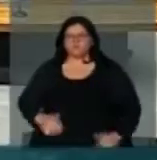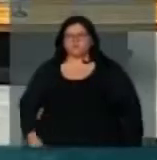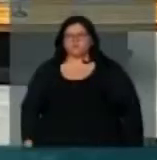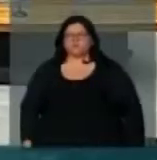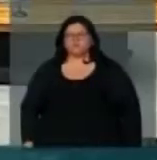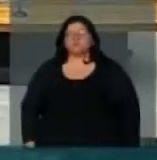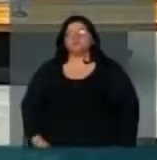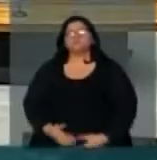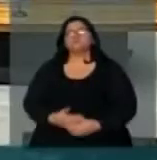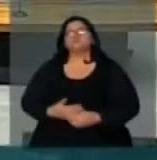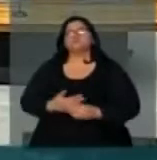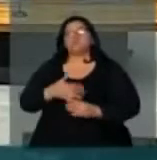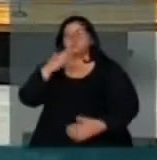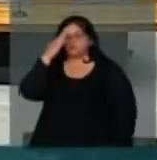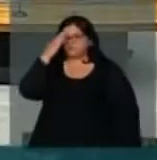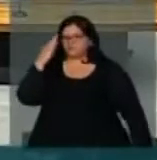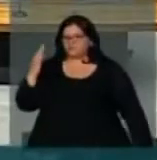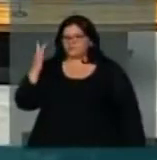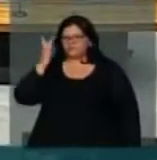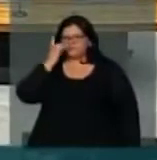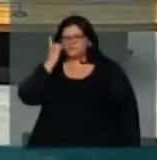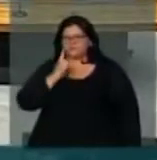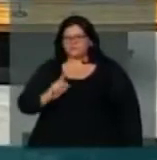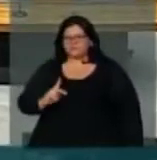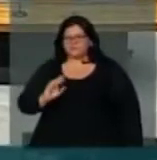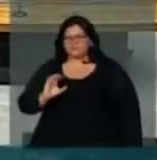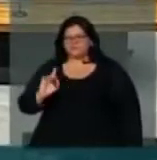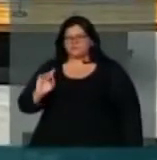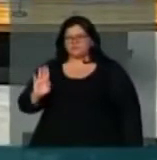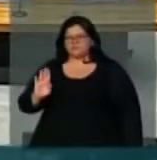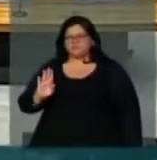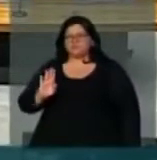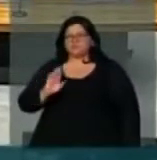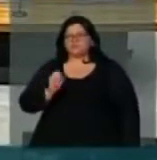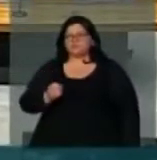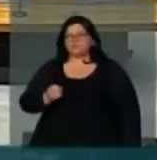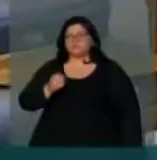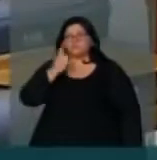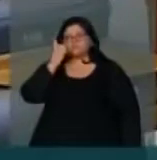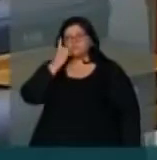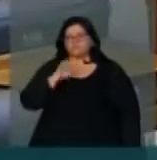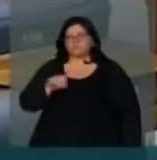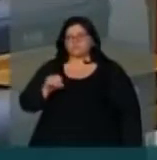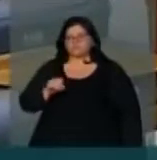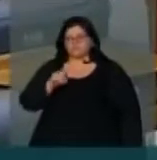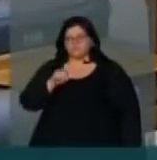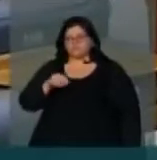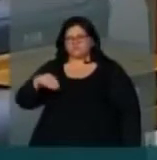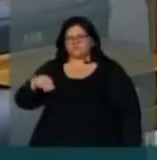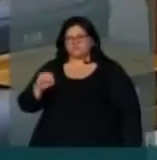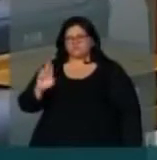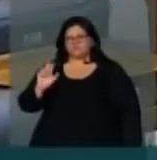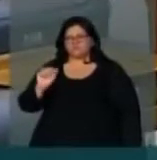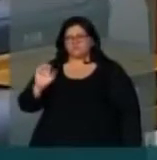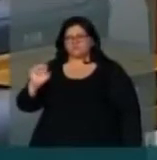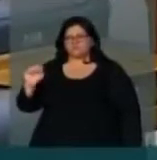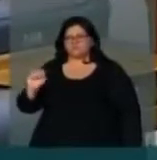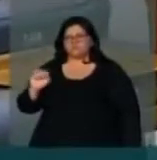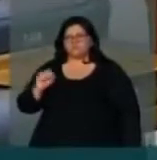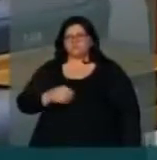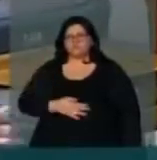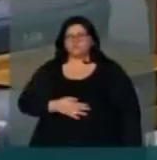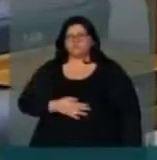Nobre deputado, pelo PCdoB de Minas Gerais, nobre deputada Jô Moraes. Senhor presidente, caro deputado Manato,